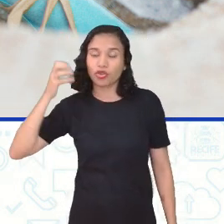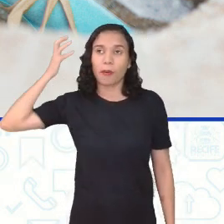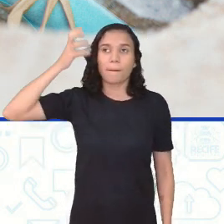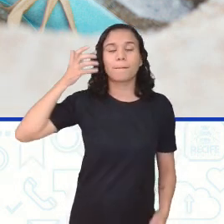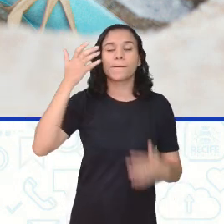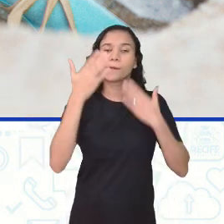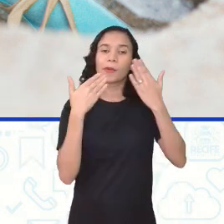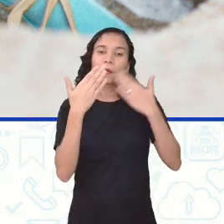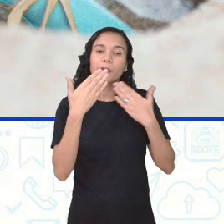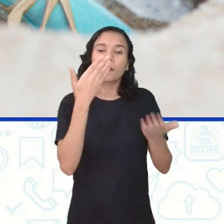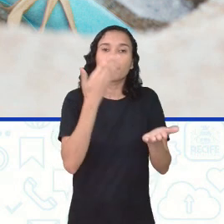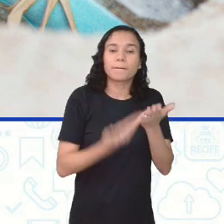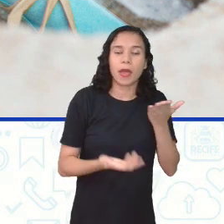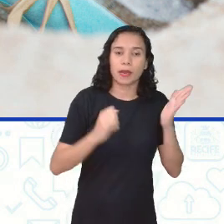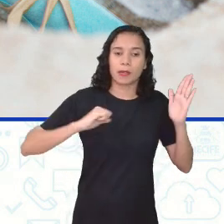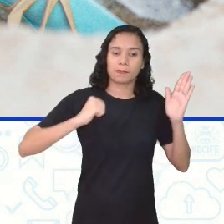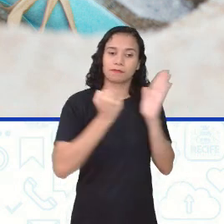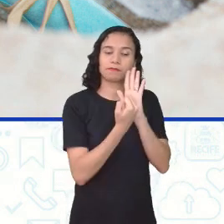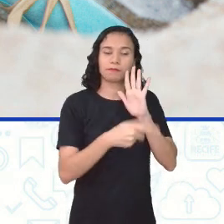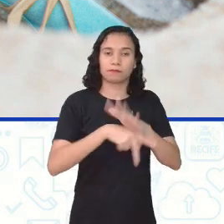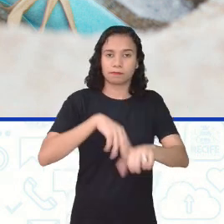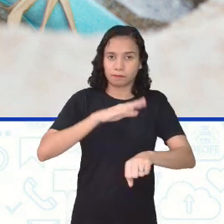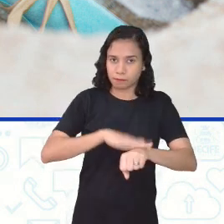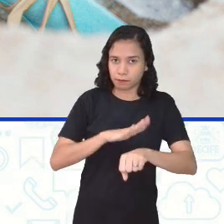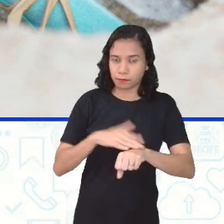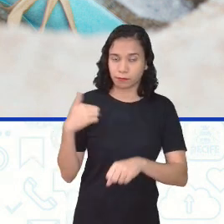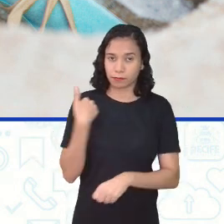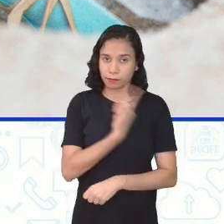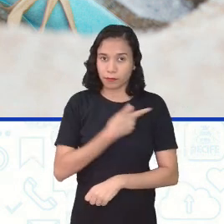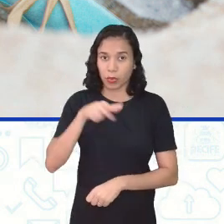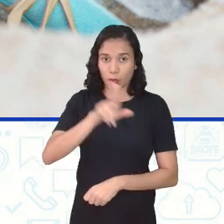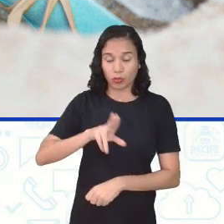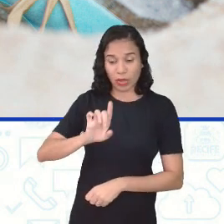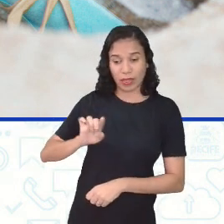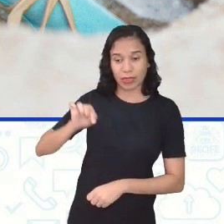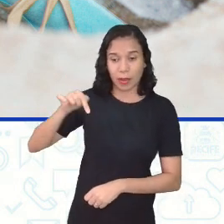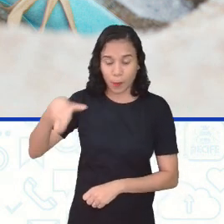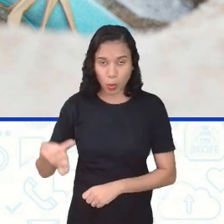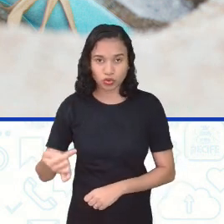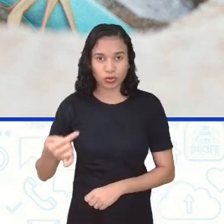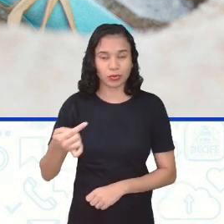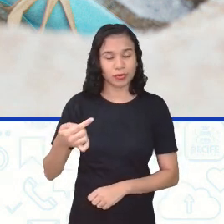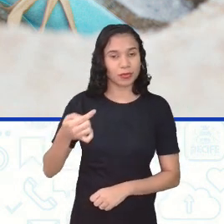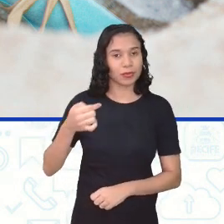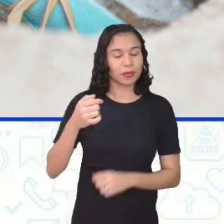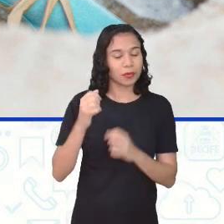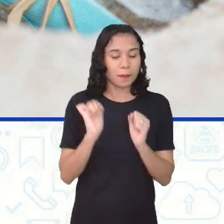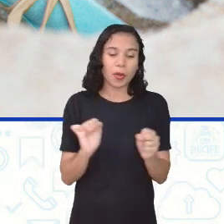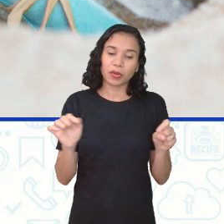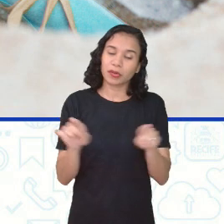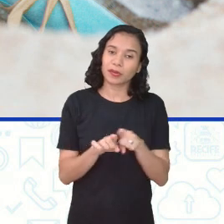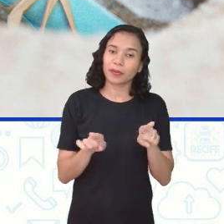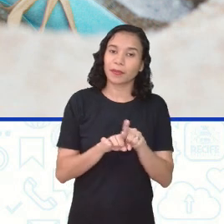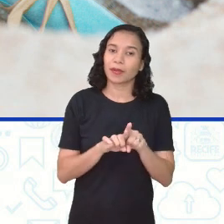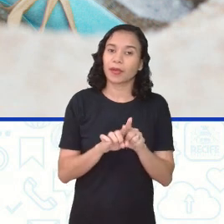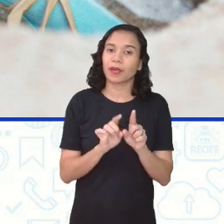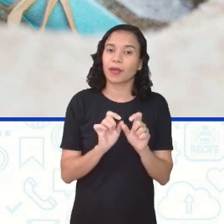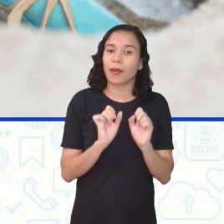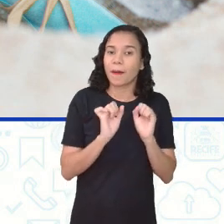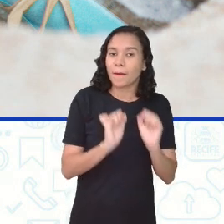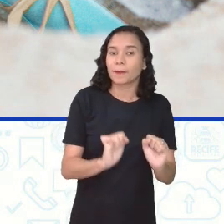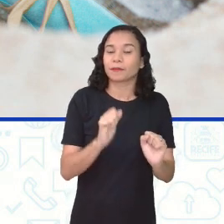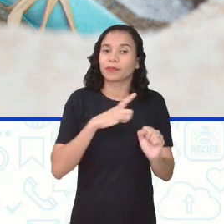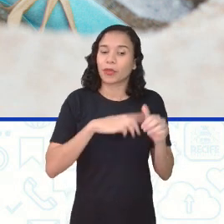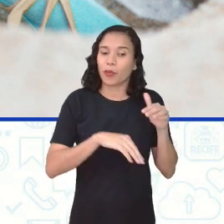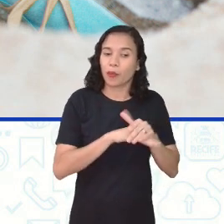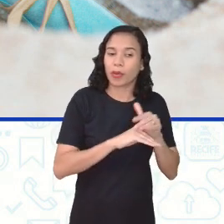marca no tempo, né? Porque a gente consome depois. Sim. De ser gravado. Por outro lado, é possível que ele